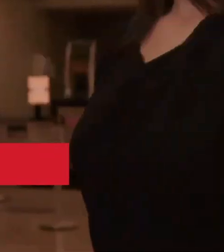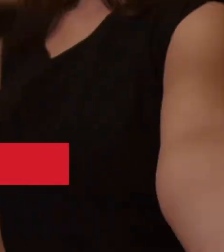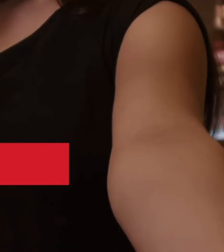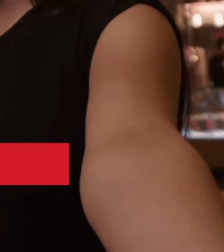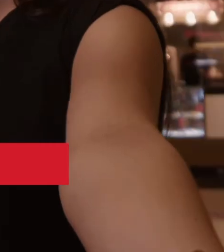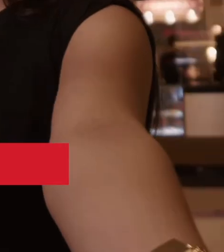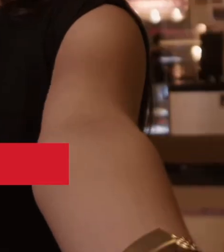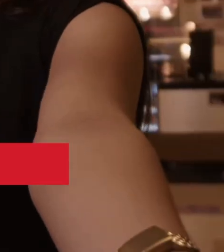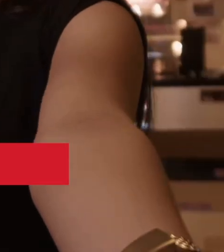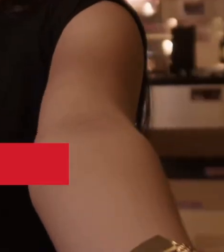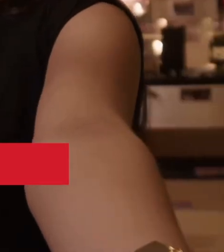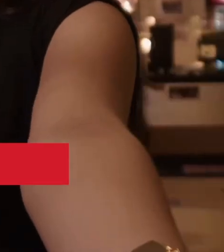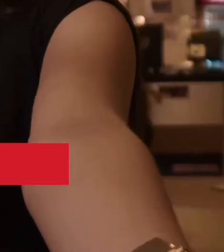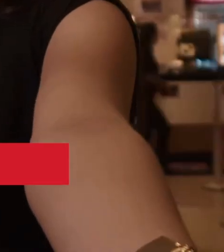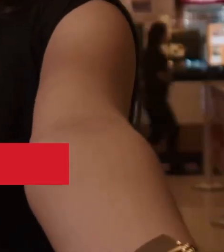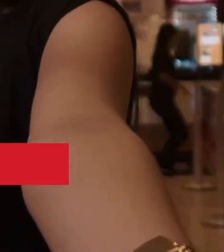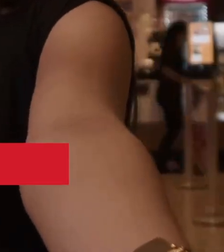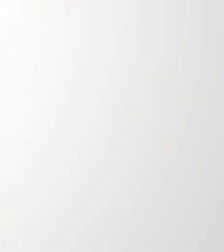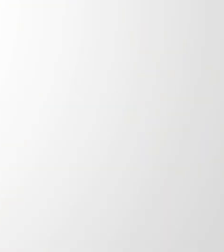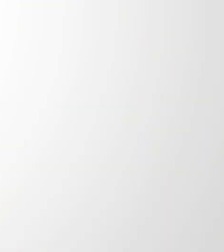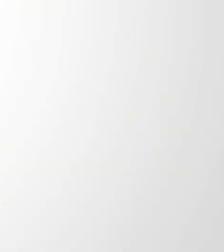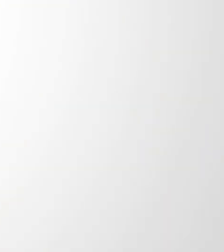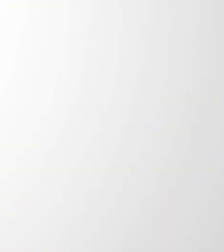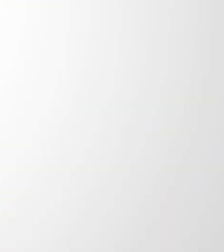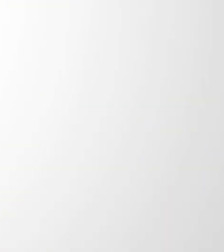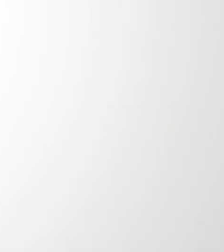Gonçalves Dias. Aprenda onde estiver!